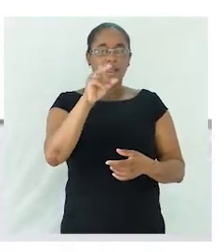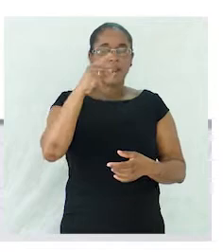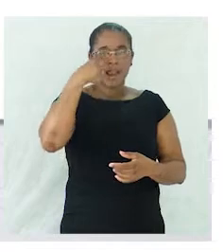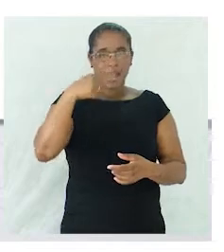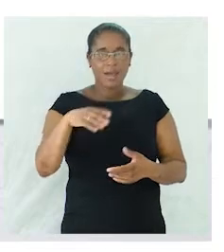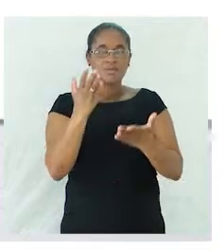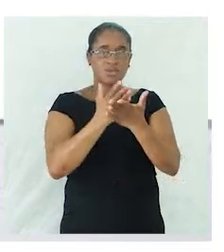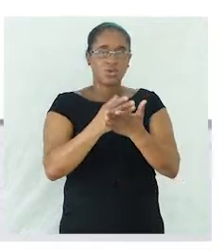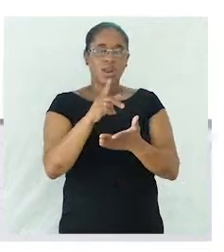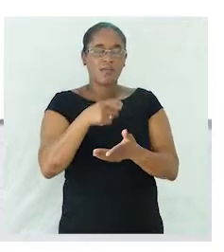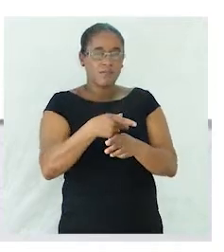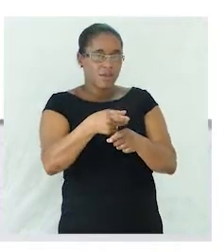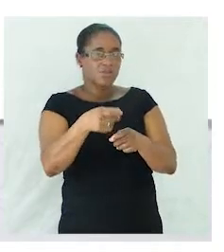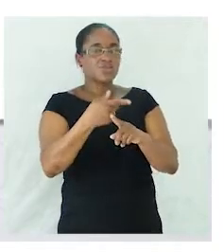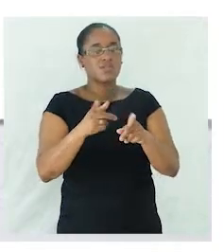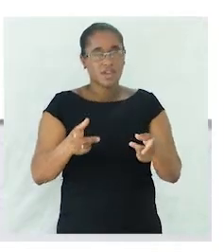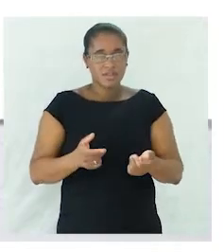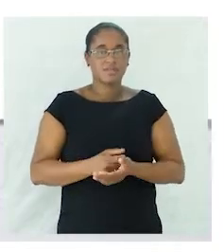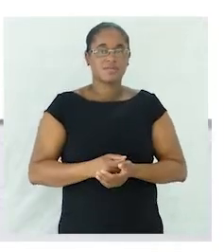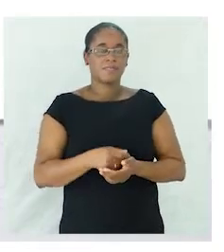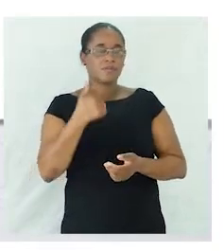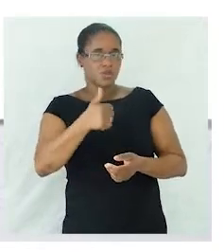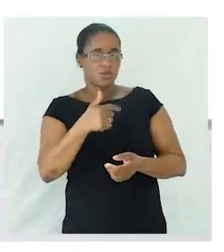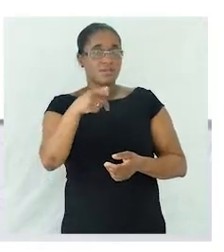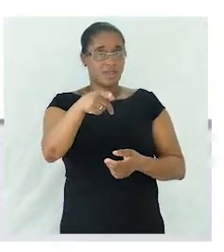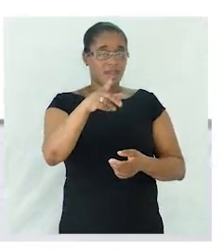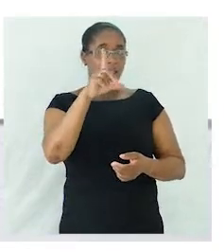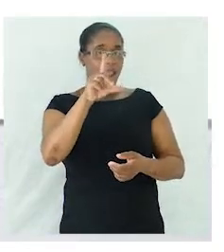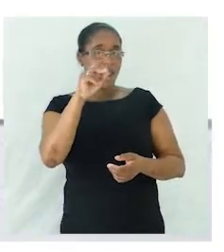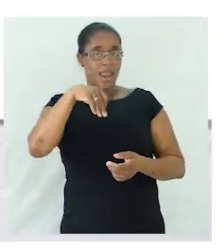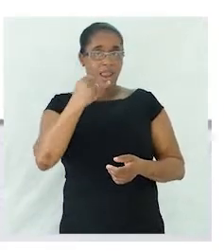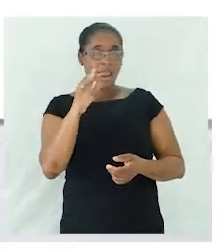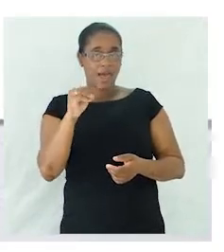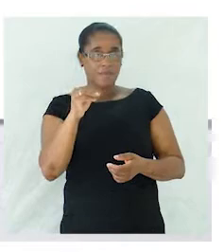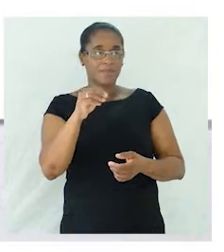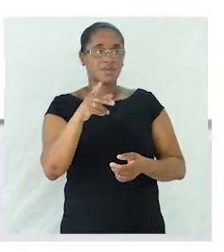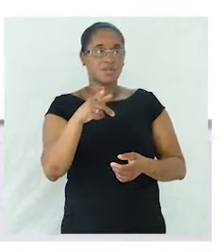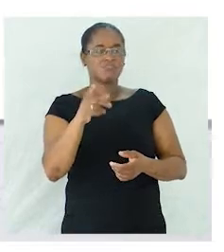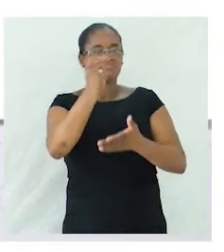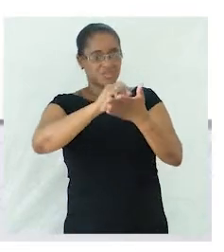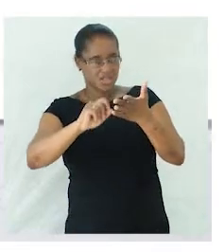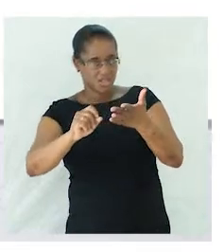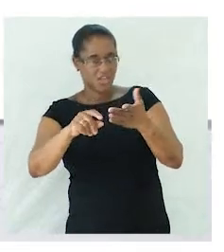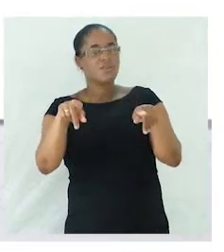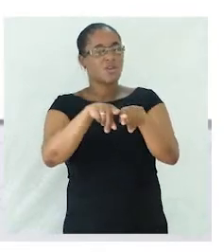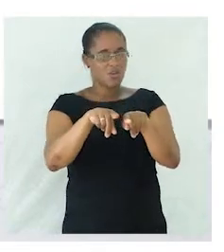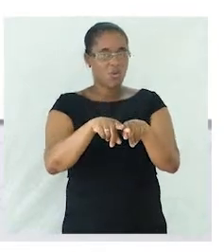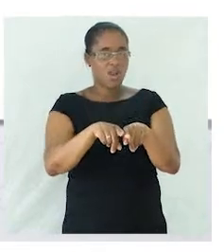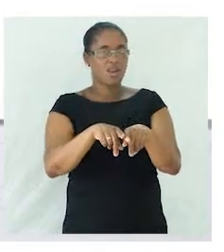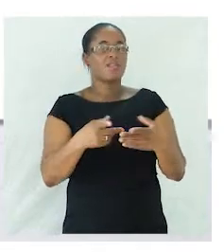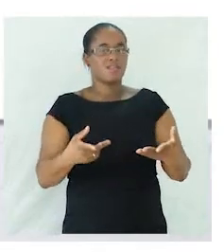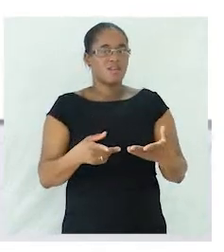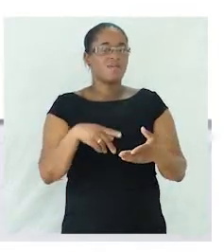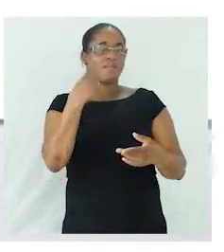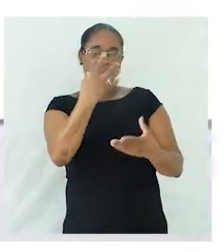vírus diferenças muito bem nós temos o lápis que escreve-se da forma igual para o feminino desculpem para